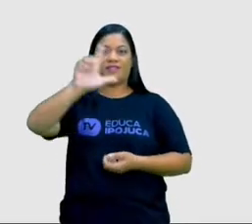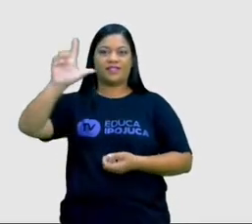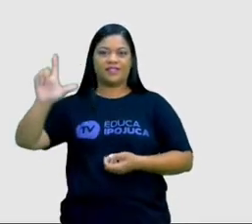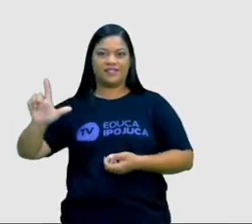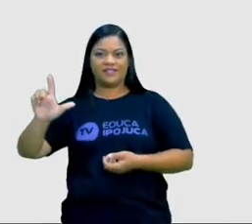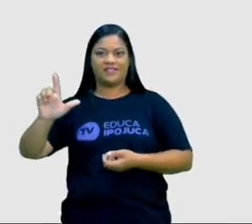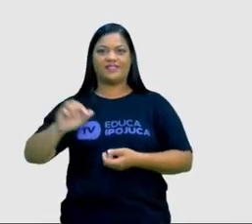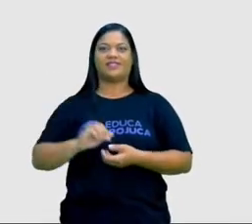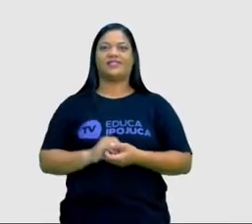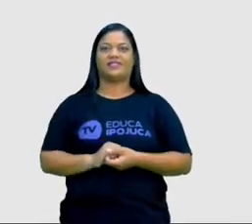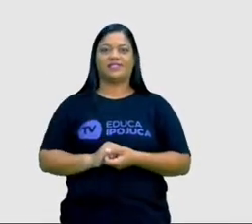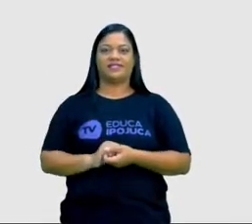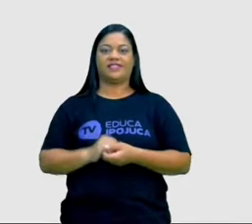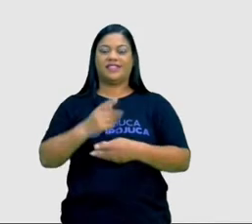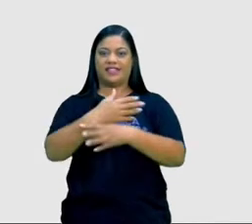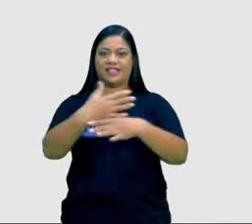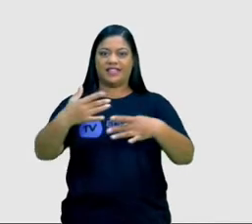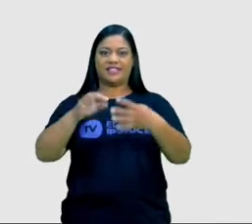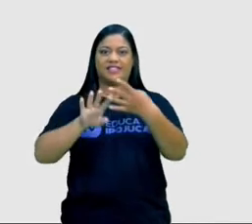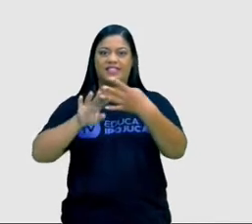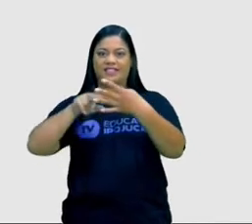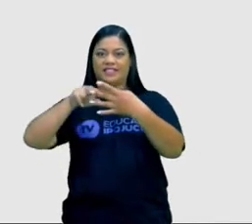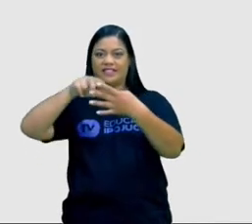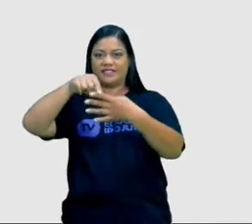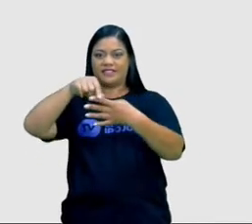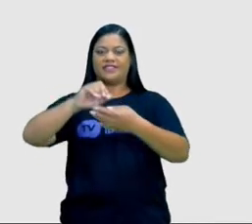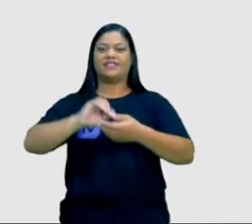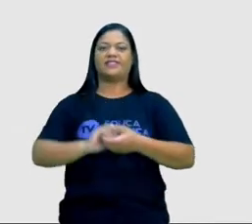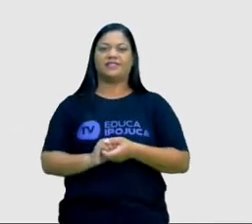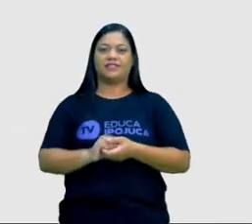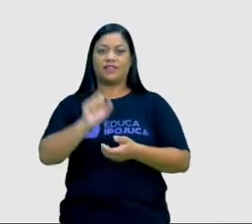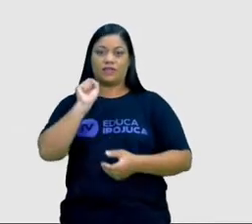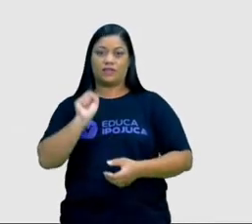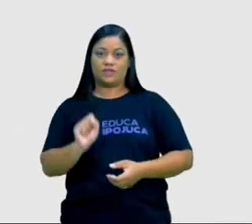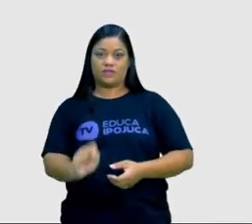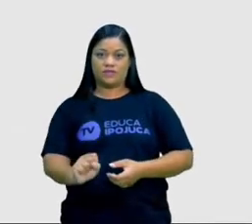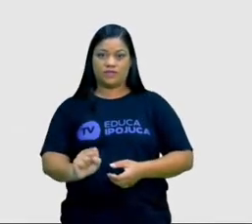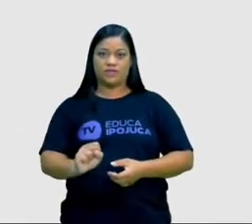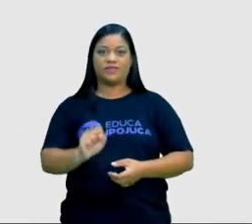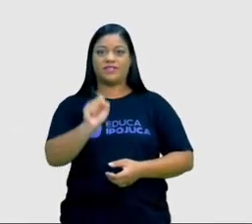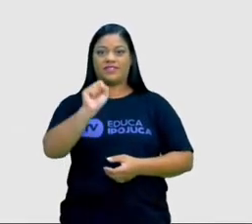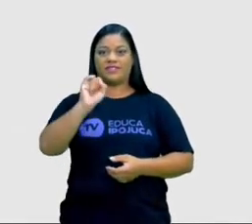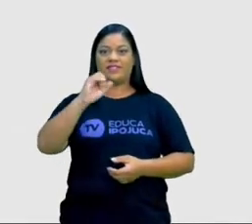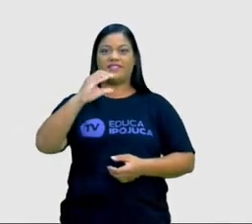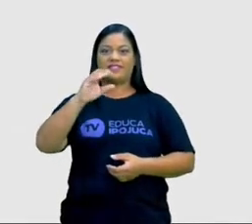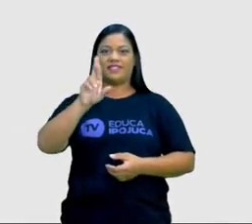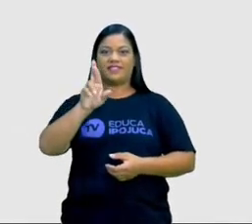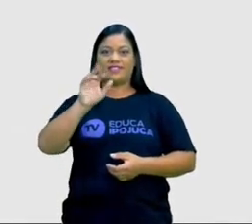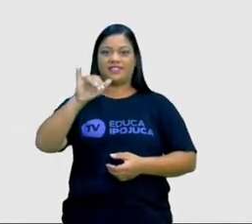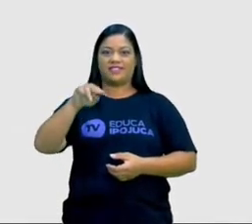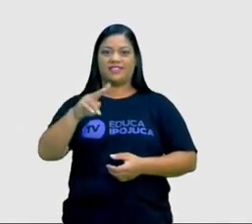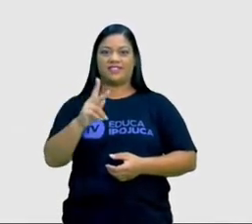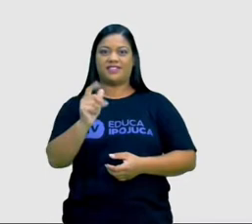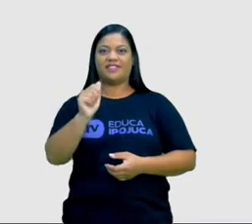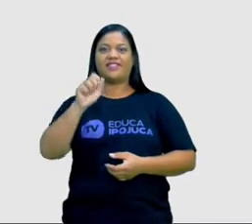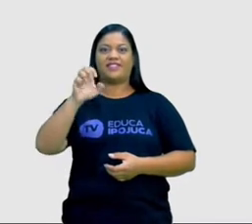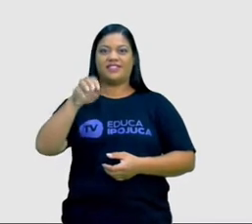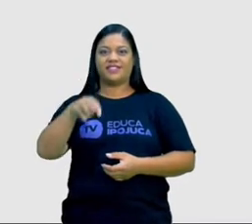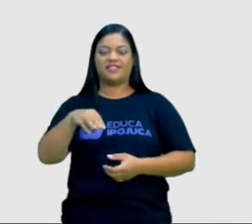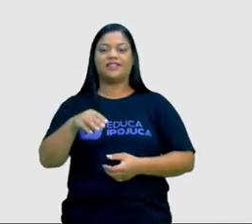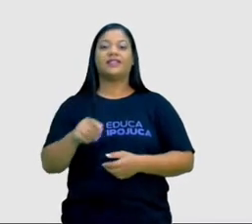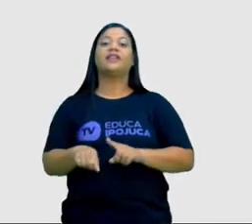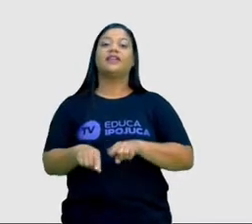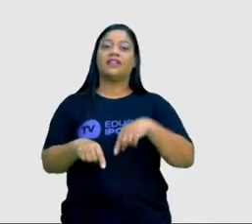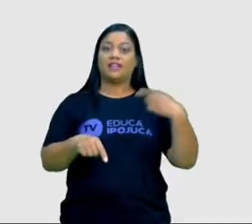fica a Escada, a cidade de Escada. Ao sul fica a cidade de Sirinhaém. E ao leste fica o